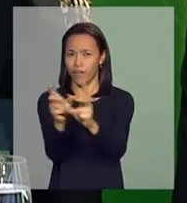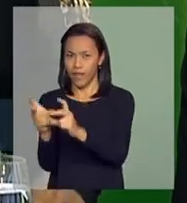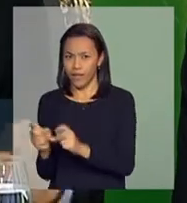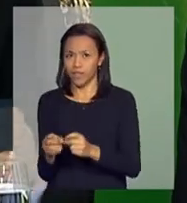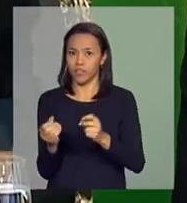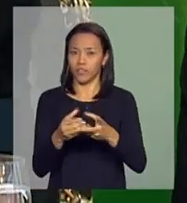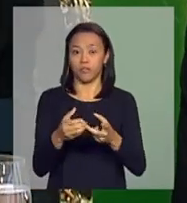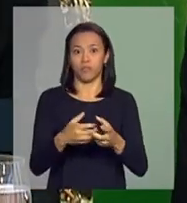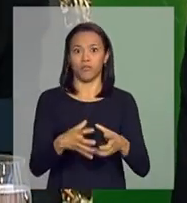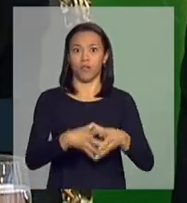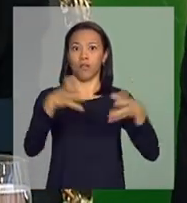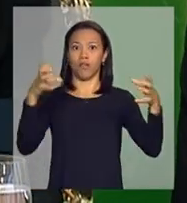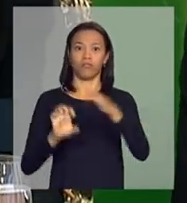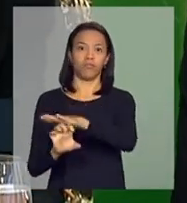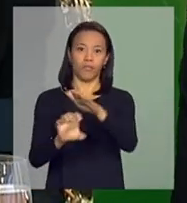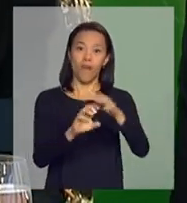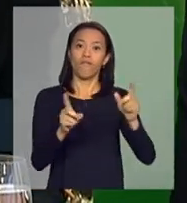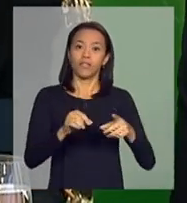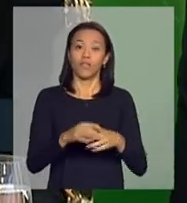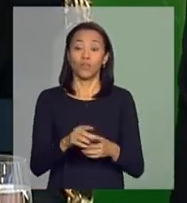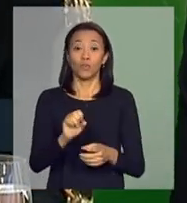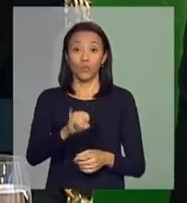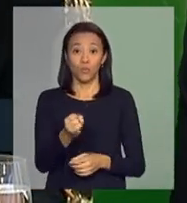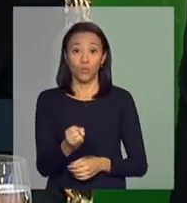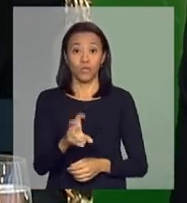juros de 5,5% ao ano.